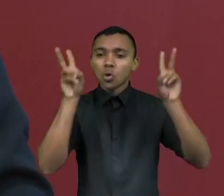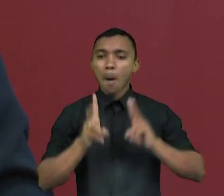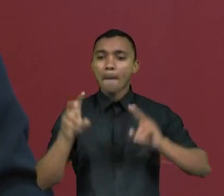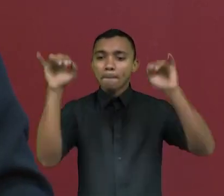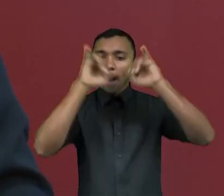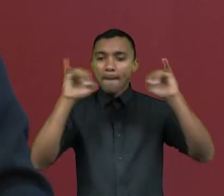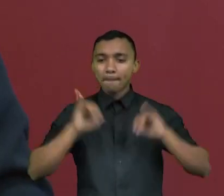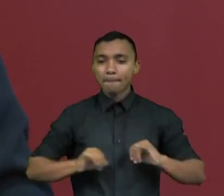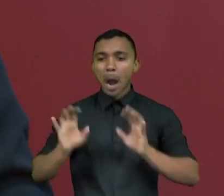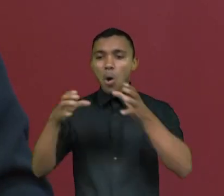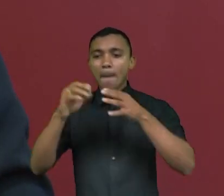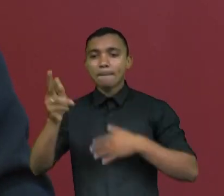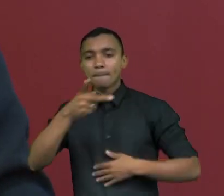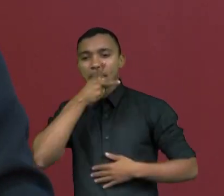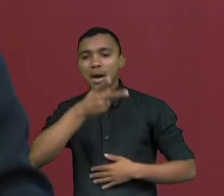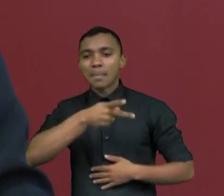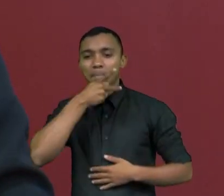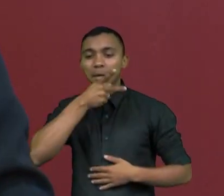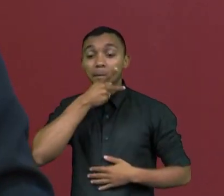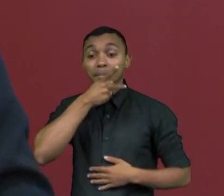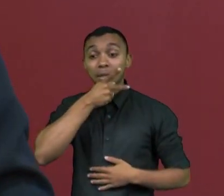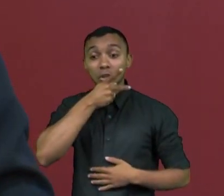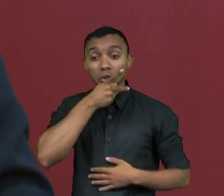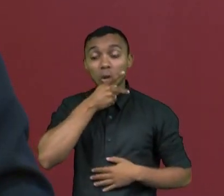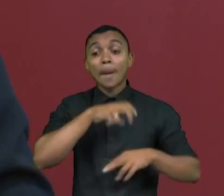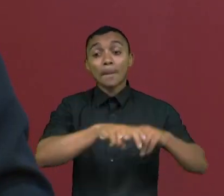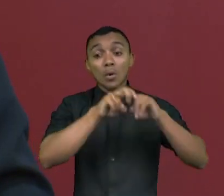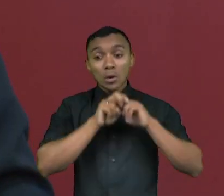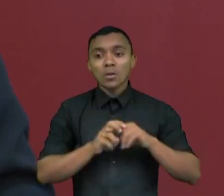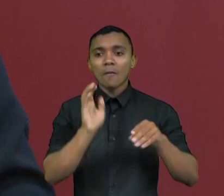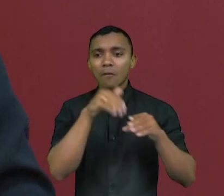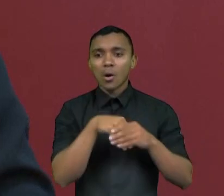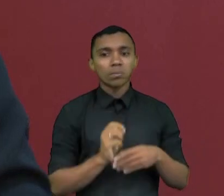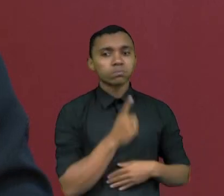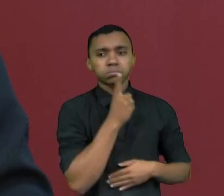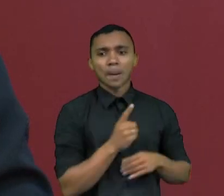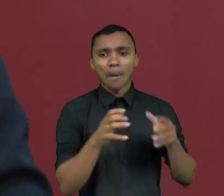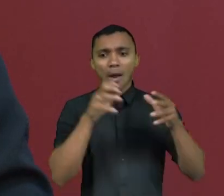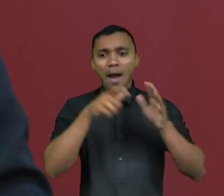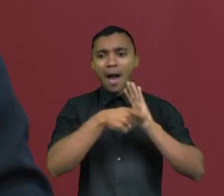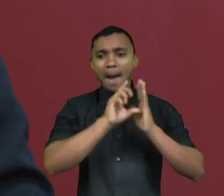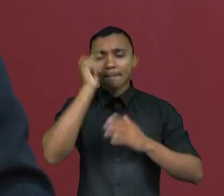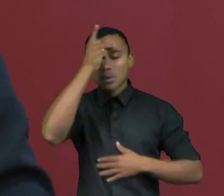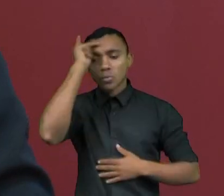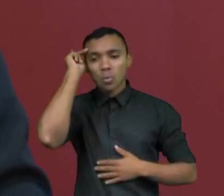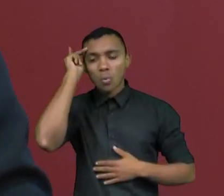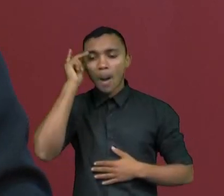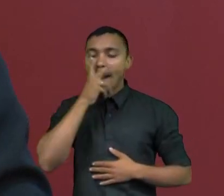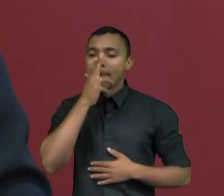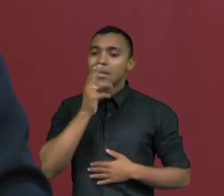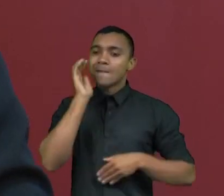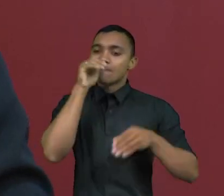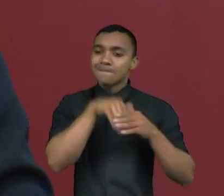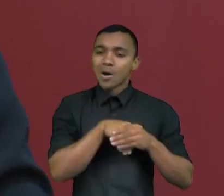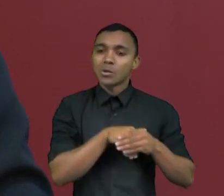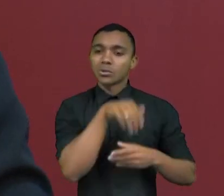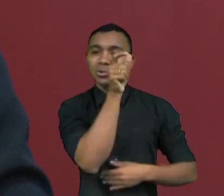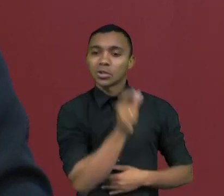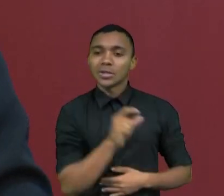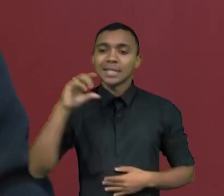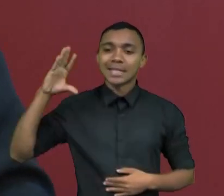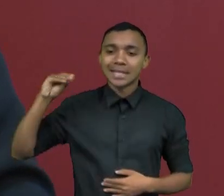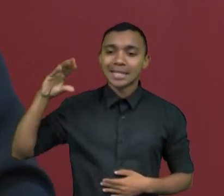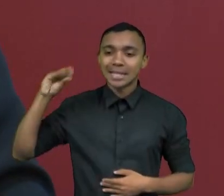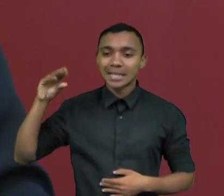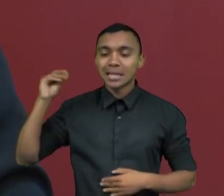candidaturas incentivando o voto útil e, de fato, esse voto útil aconteceu. Muitos eleitores que estavam dispostos, por exemplo, a votarem no Ciro Gomes, na